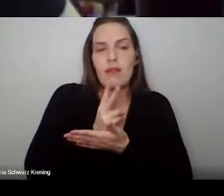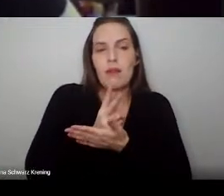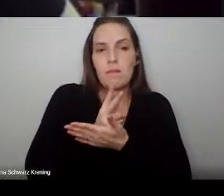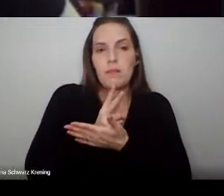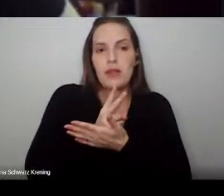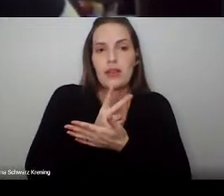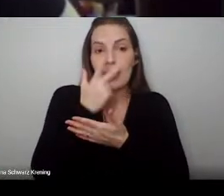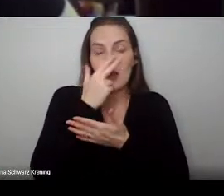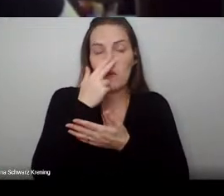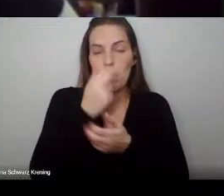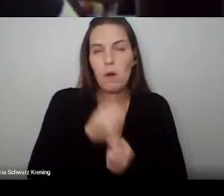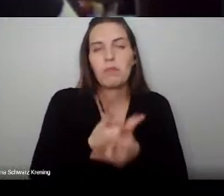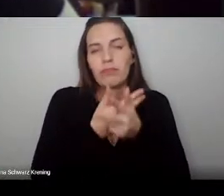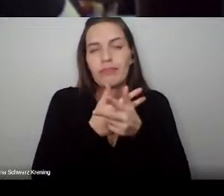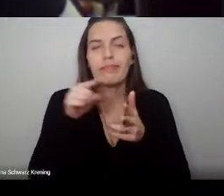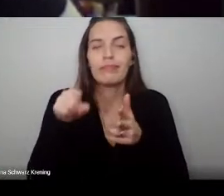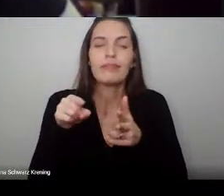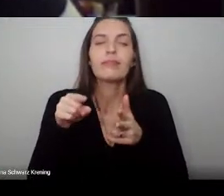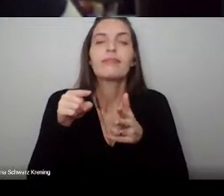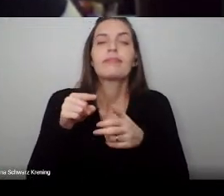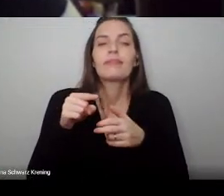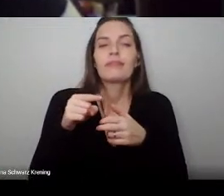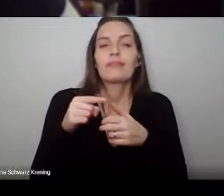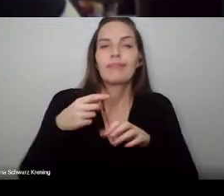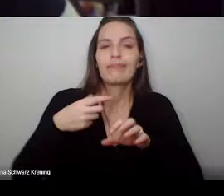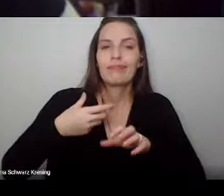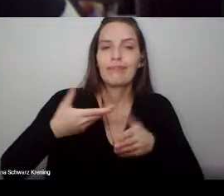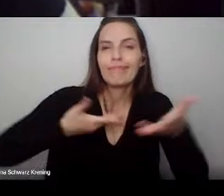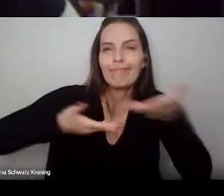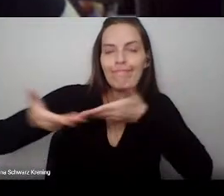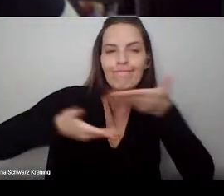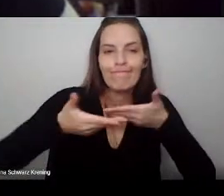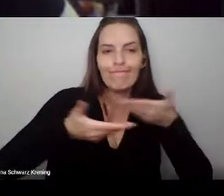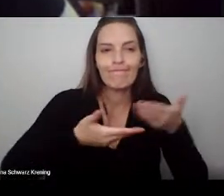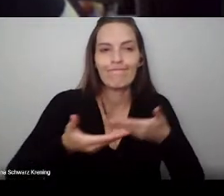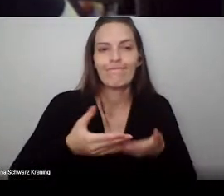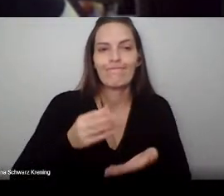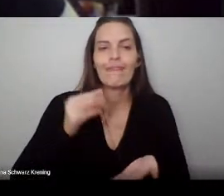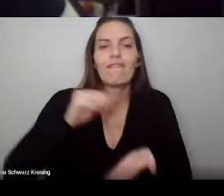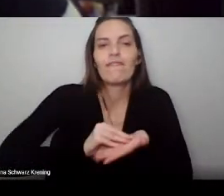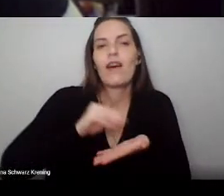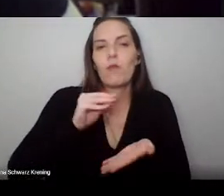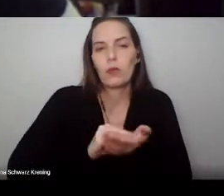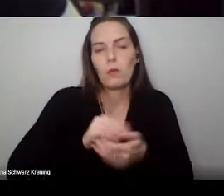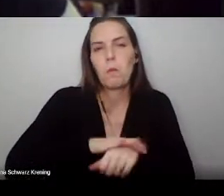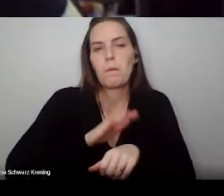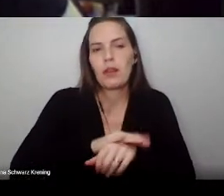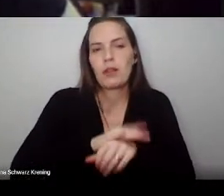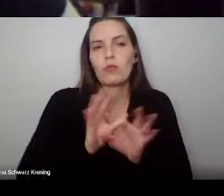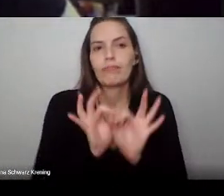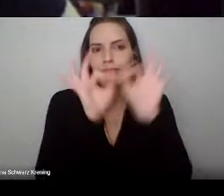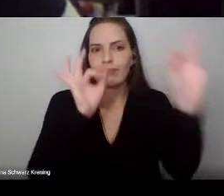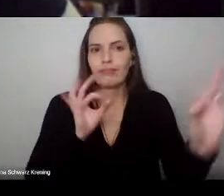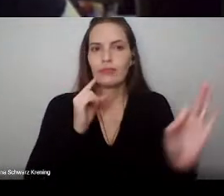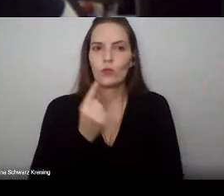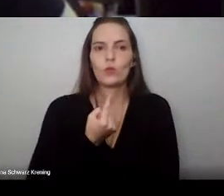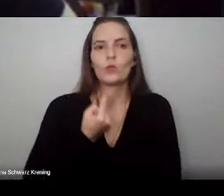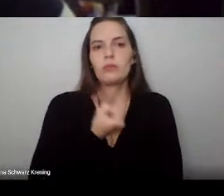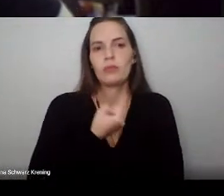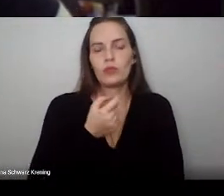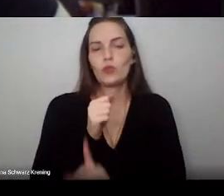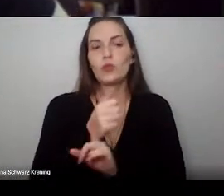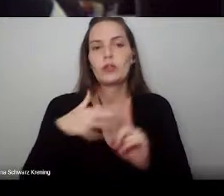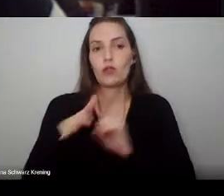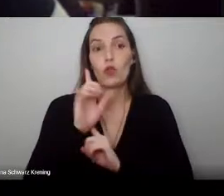calor humano, que me é tão caro e que me fazem tanta falta nesse momento de isolamento social, que sei e que sabemos ser